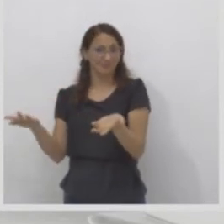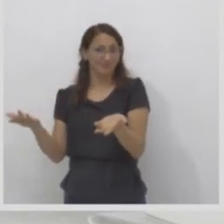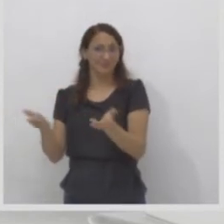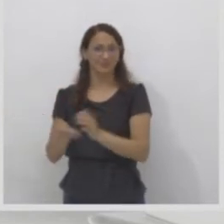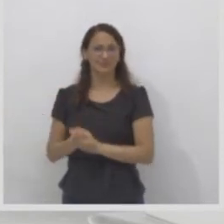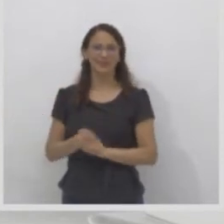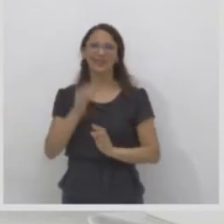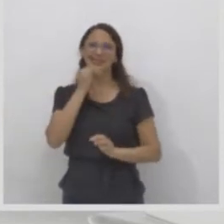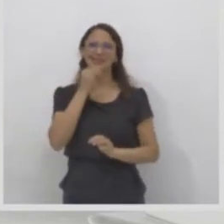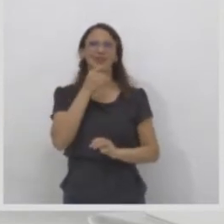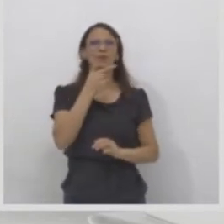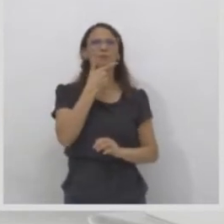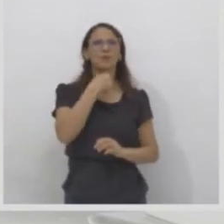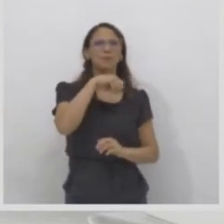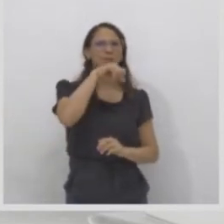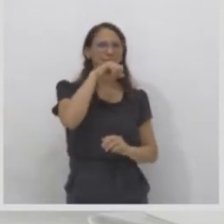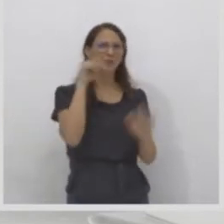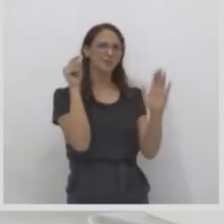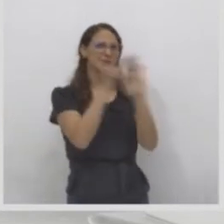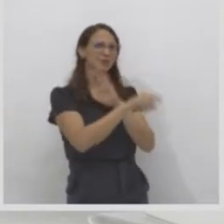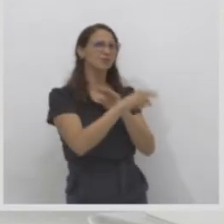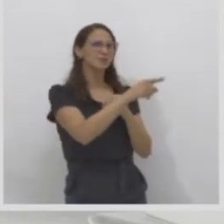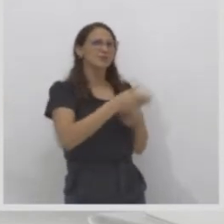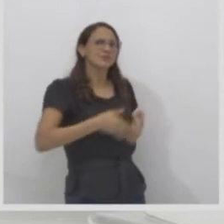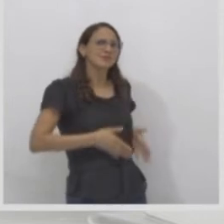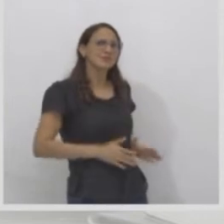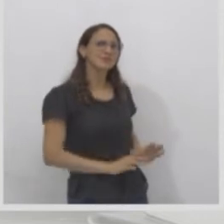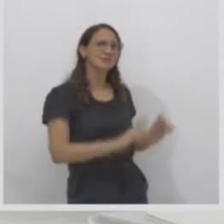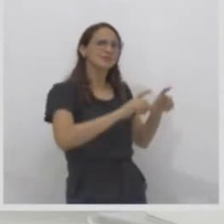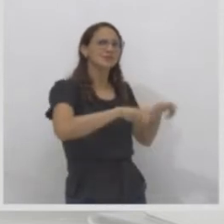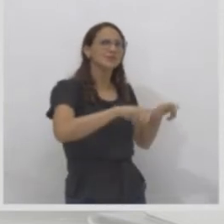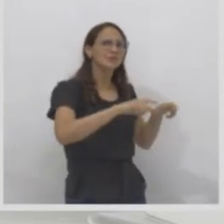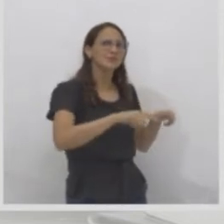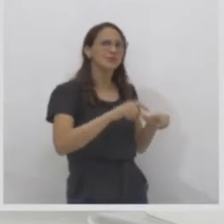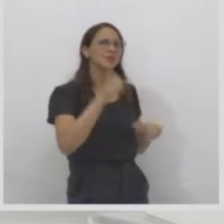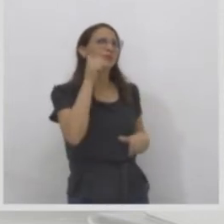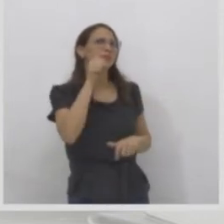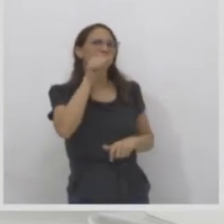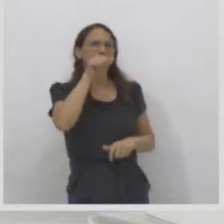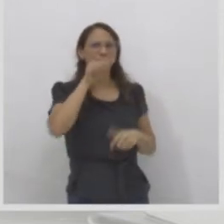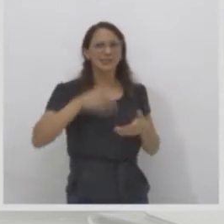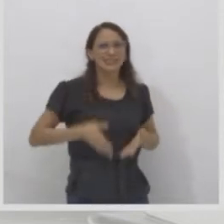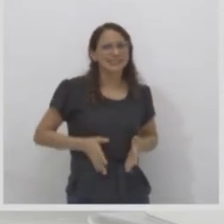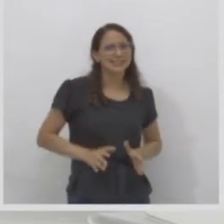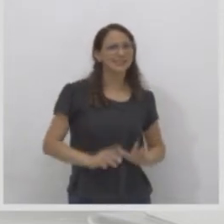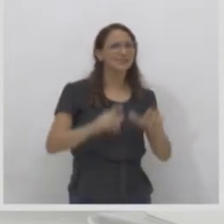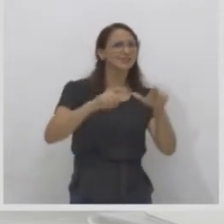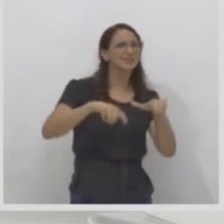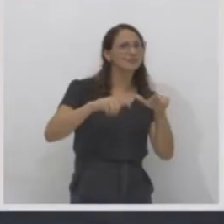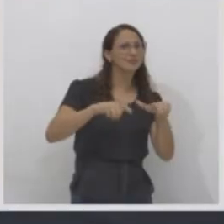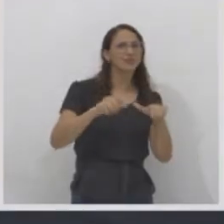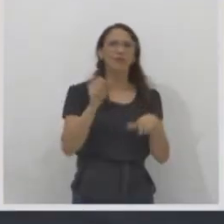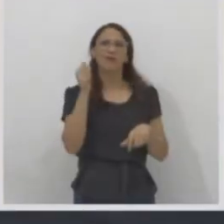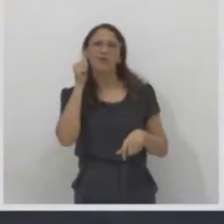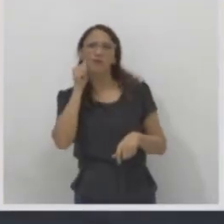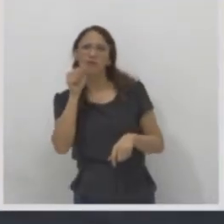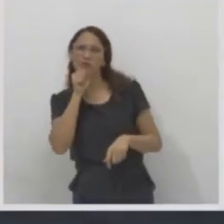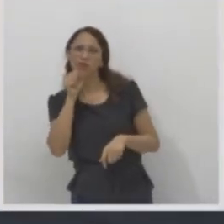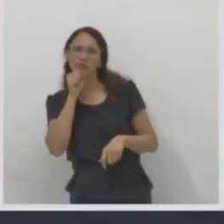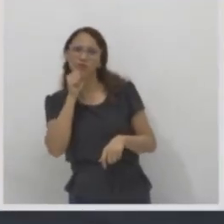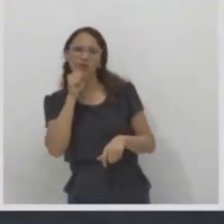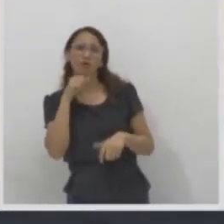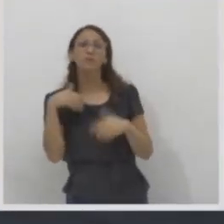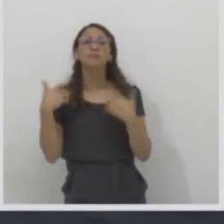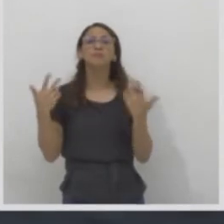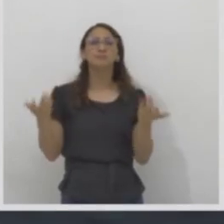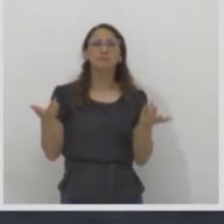nasceu? Onde a sua mãe nasceu? Onde sua avó e o seu avô nasceram? Se eles não vivem